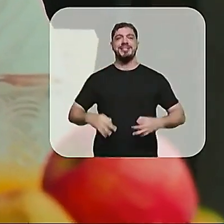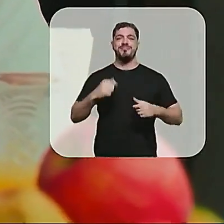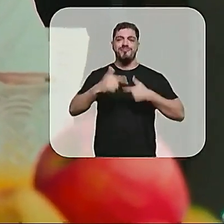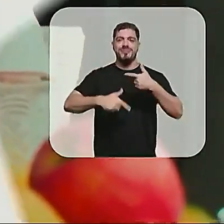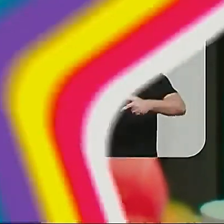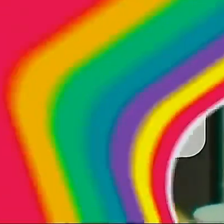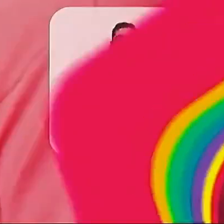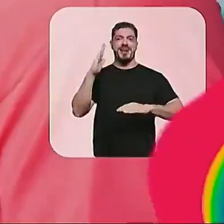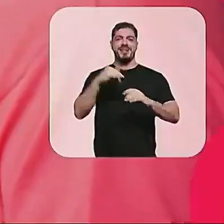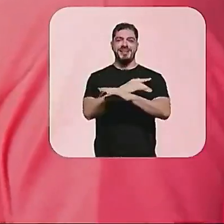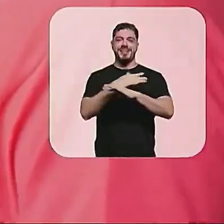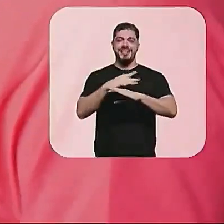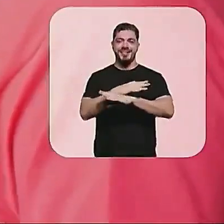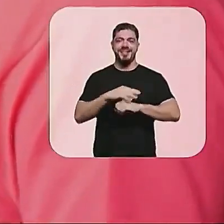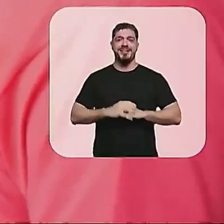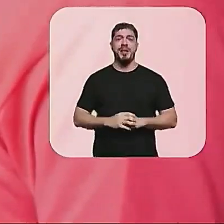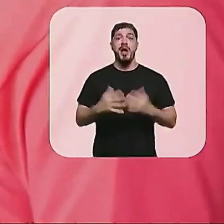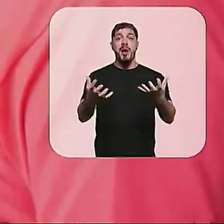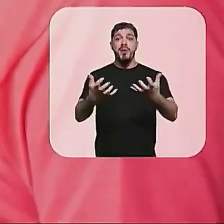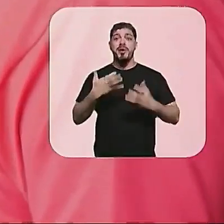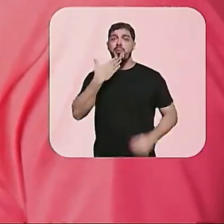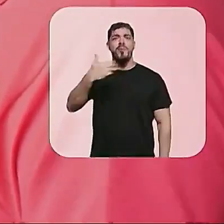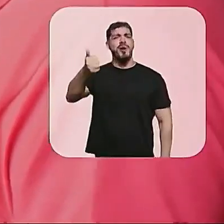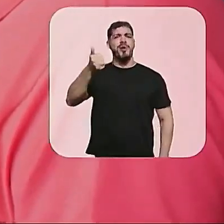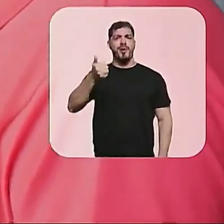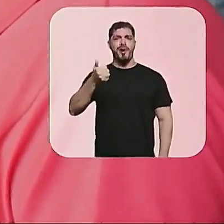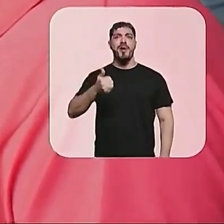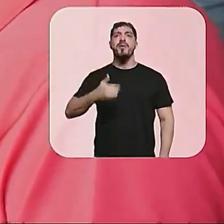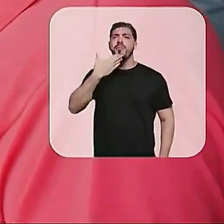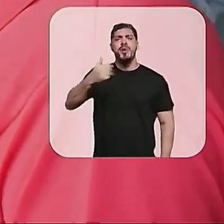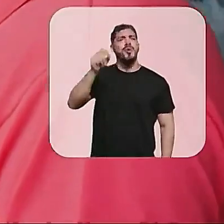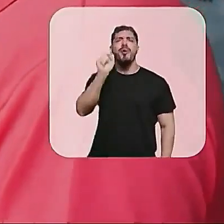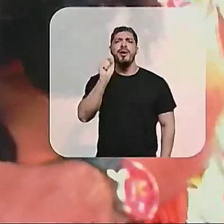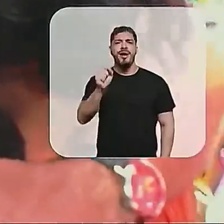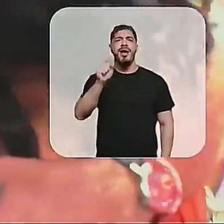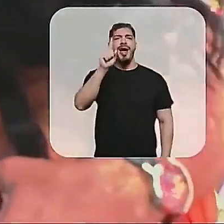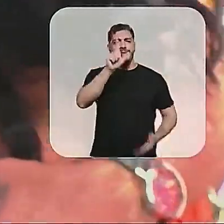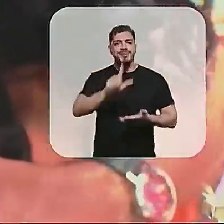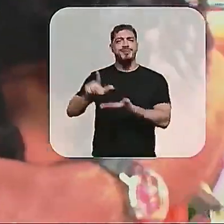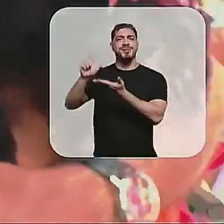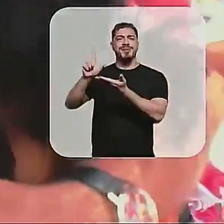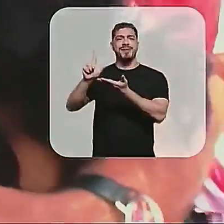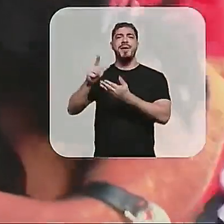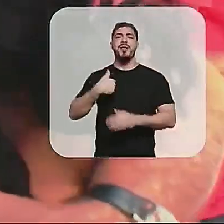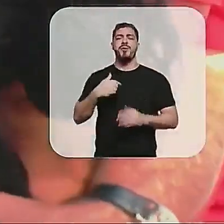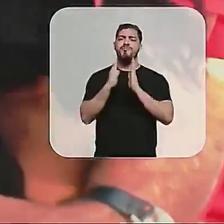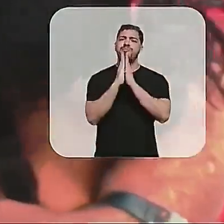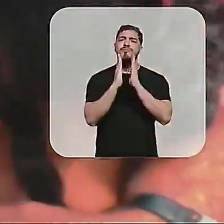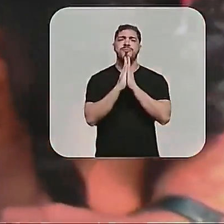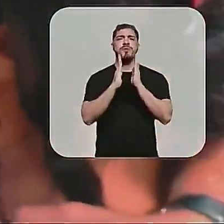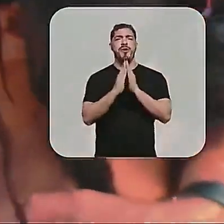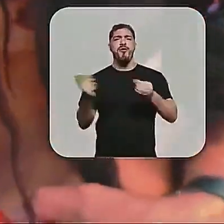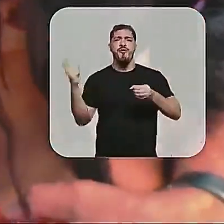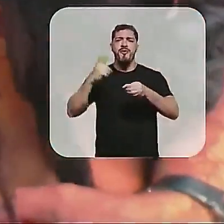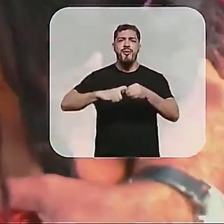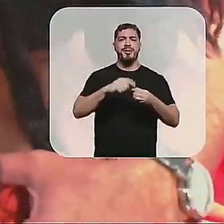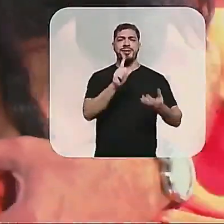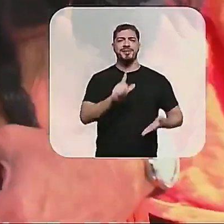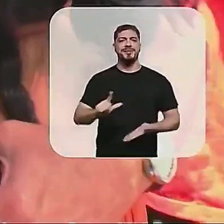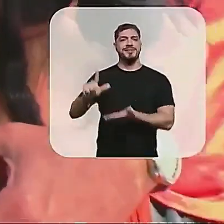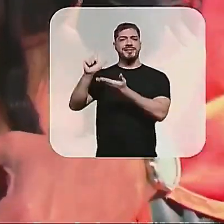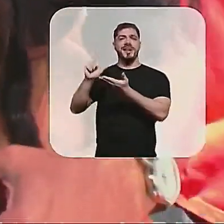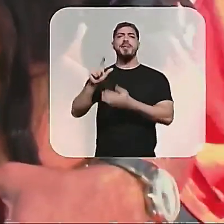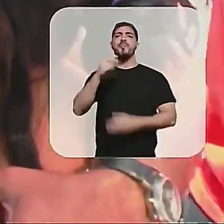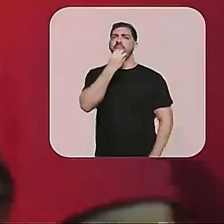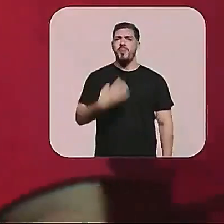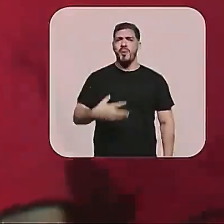nossa cidade. Eu quero o melhor pra cidade. O melhor pra cidade é você. Estamos orando pra o senhor voltar. Que o senhor foi um bom